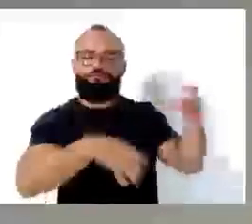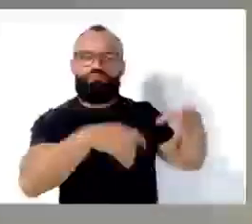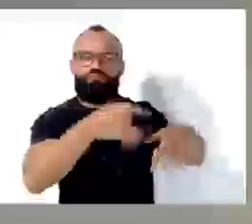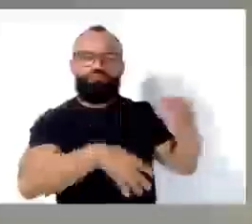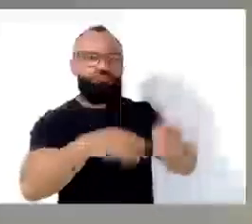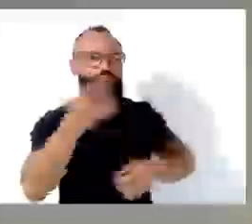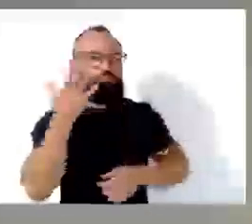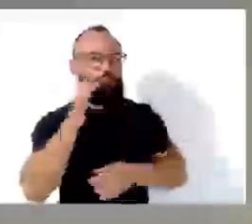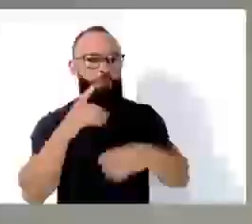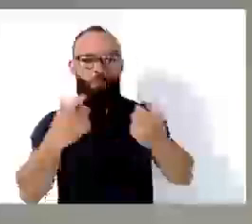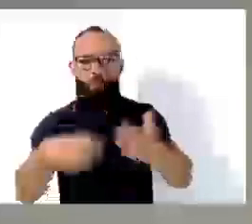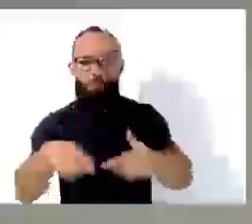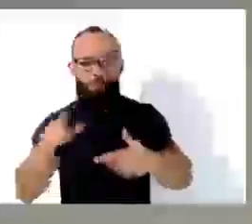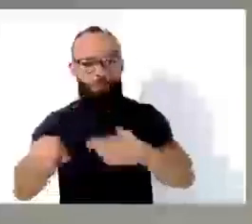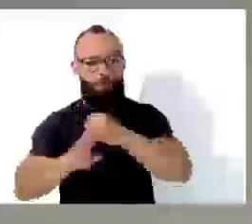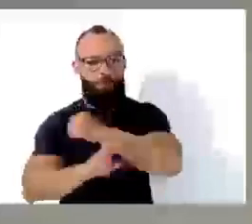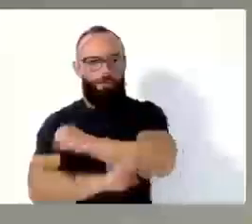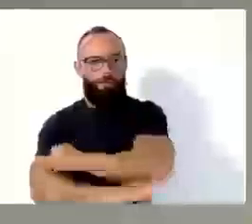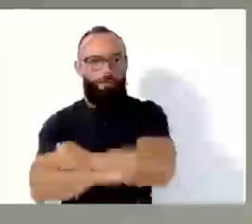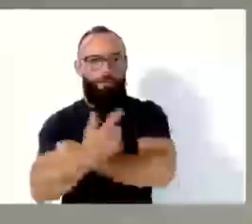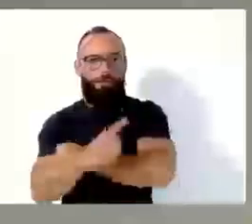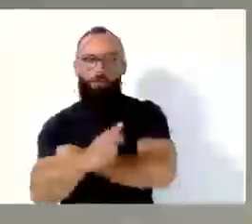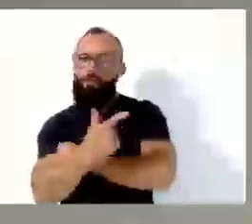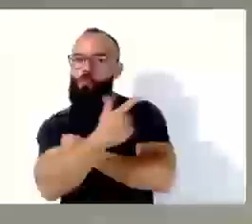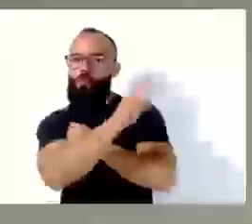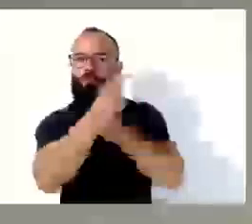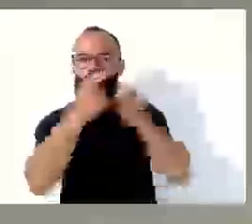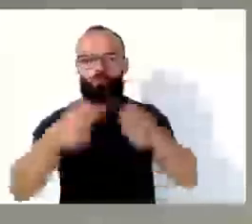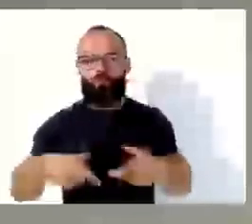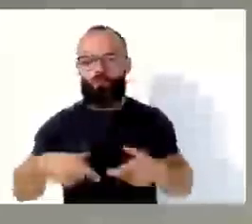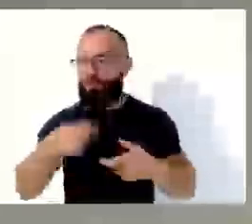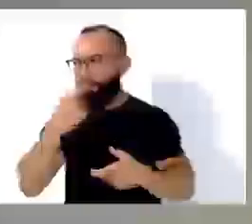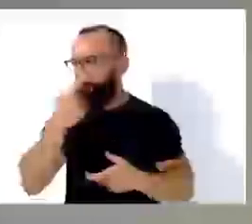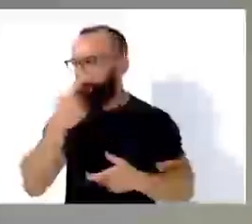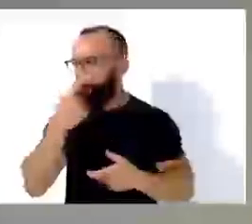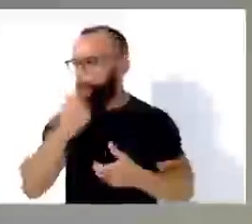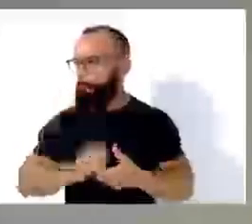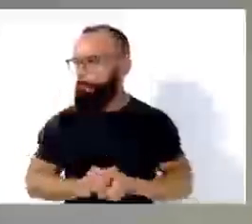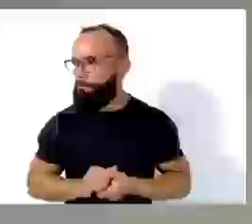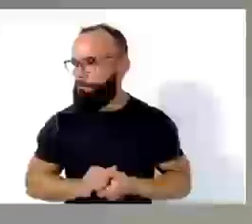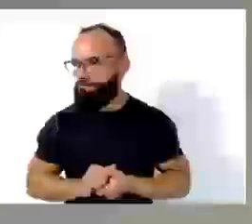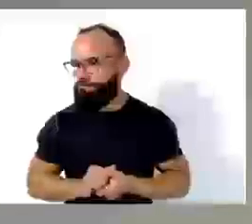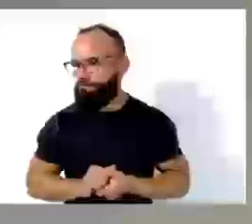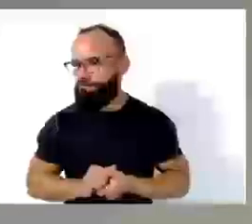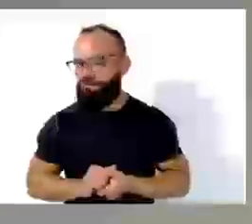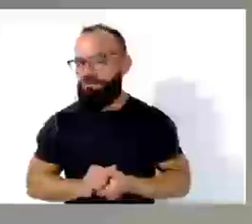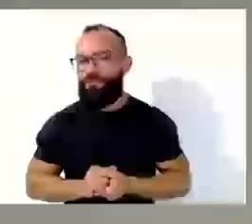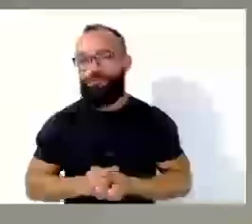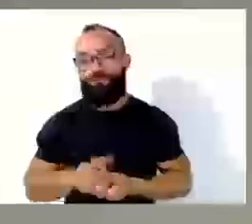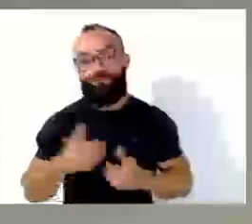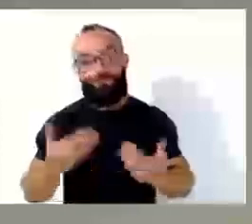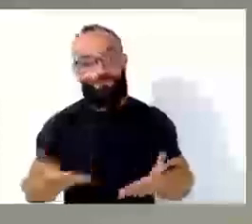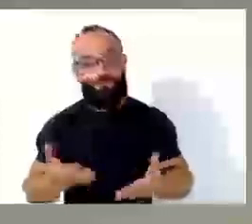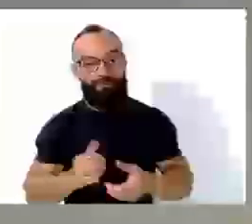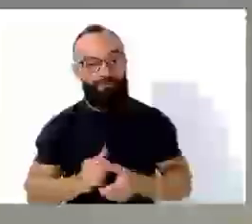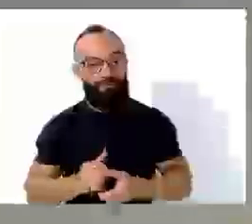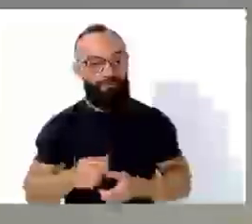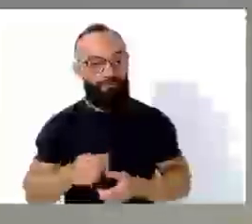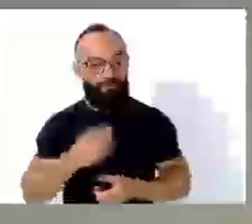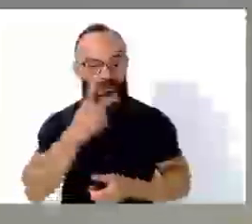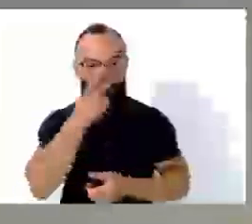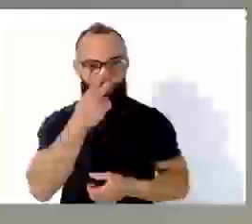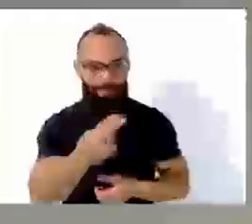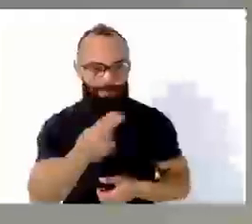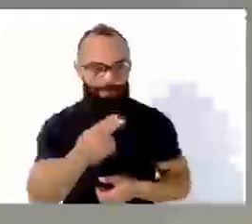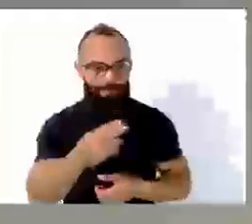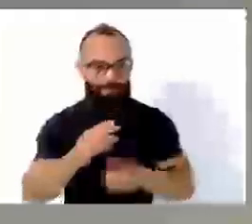é fica isso, em Biguassu, se tem algum local específico para isso, com a devida autorização, né? Então, assim, está parecendo que Biguassu, como o